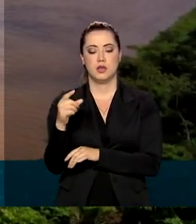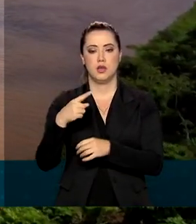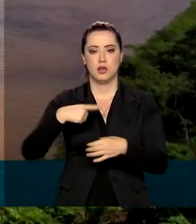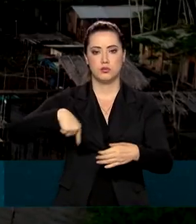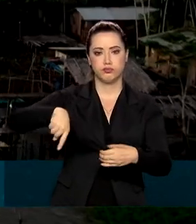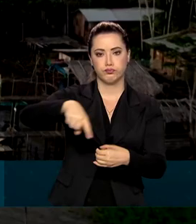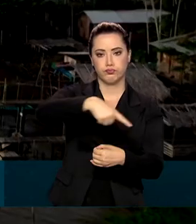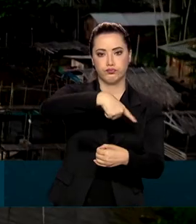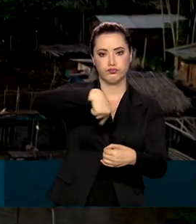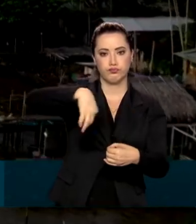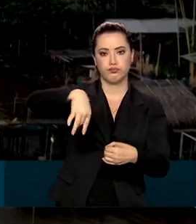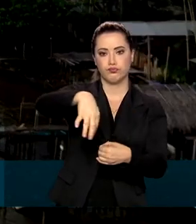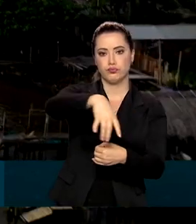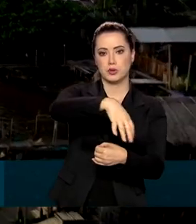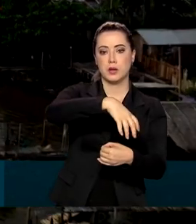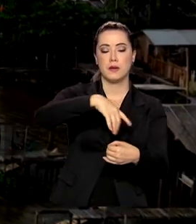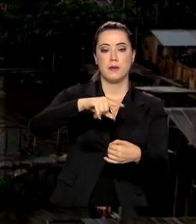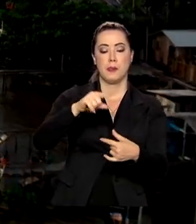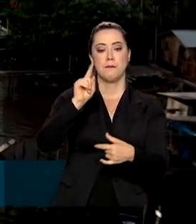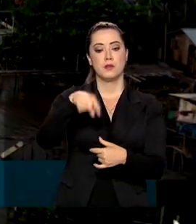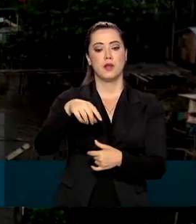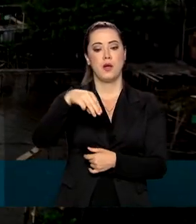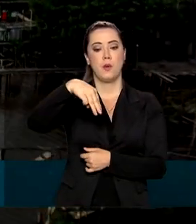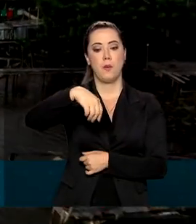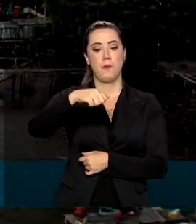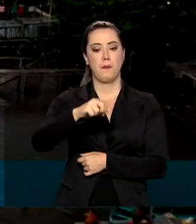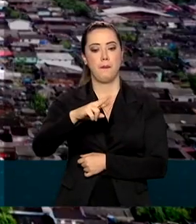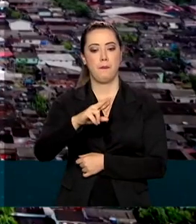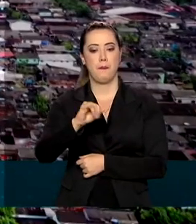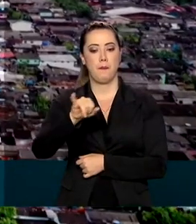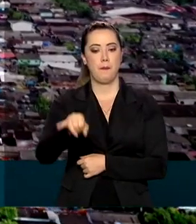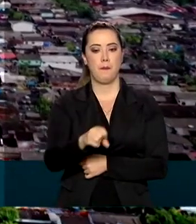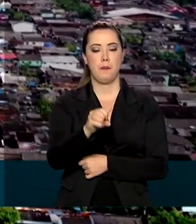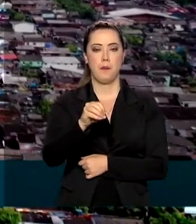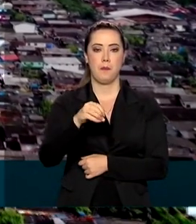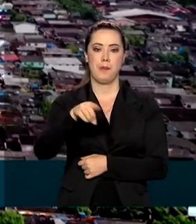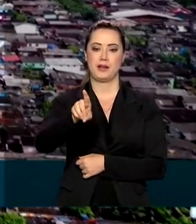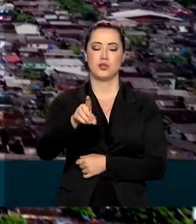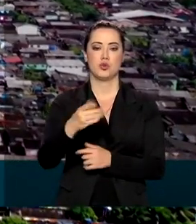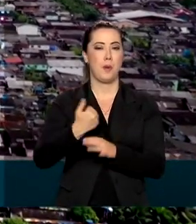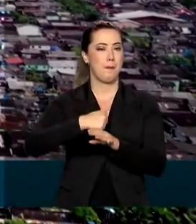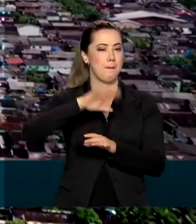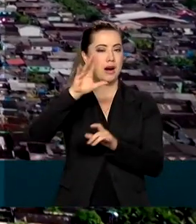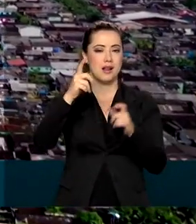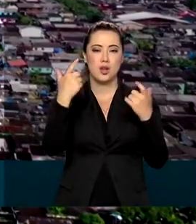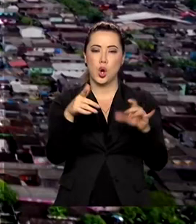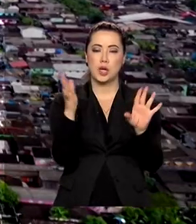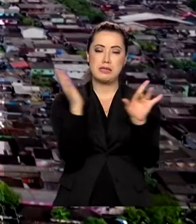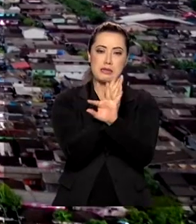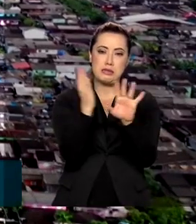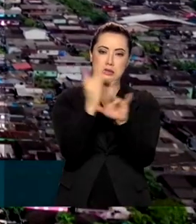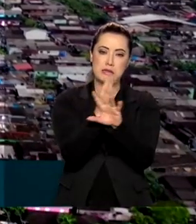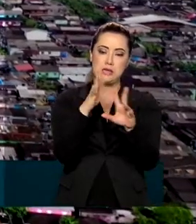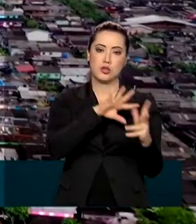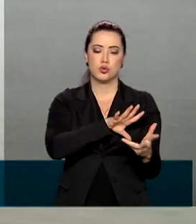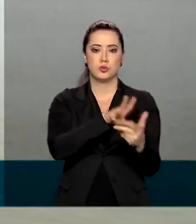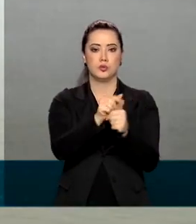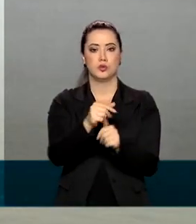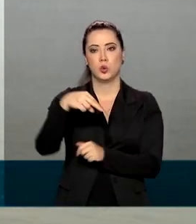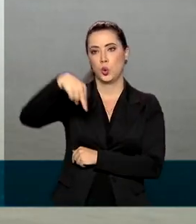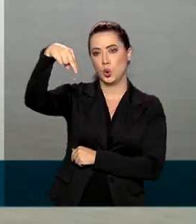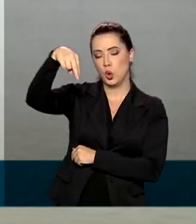ilhotas. É o Marajó, o maior arquipélago fluvial marítimo do planeta, no norte do Pará,